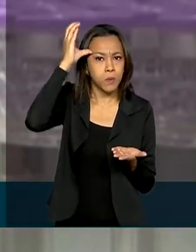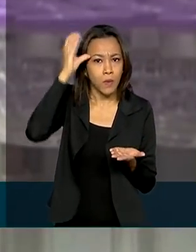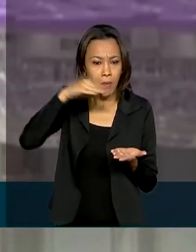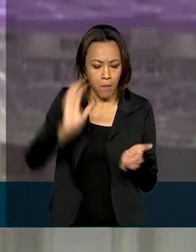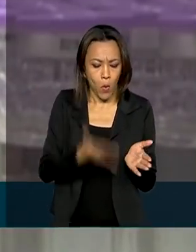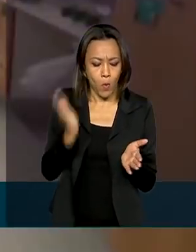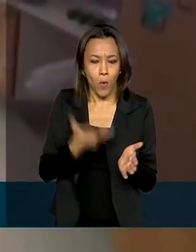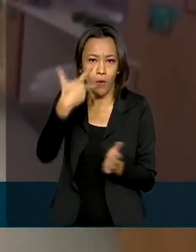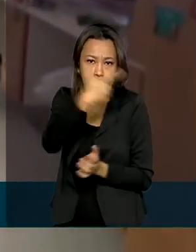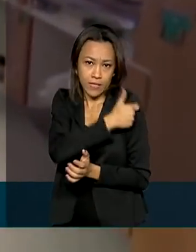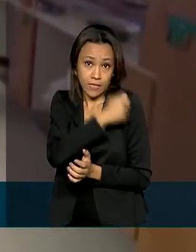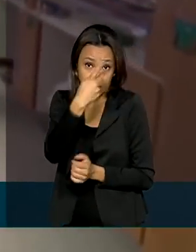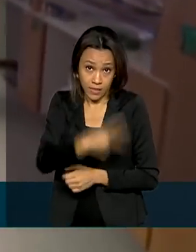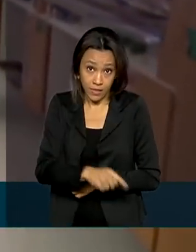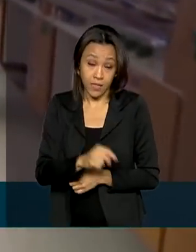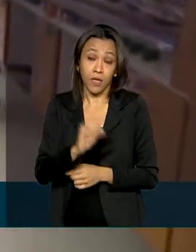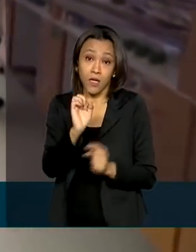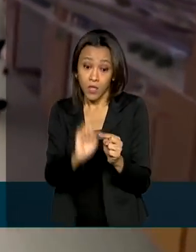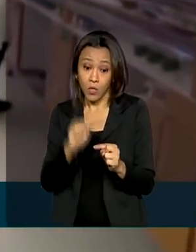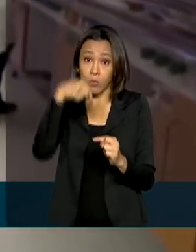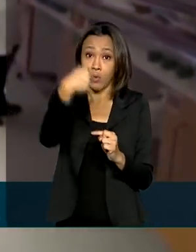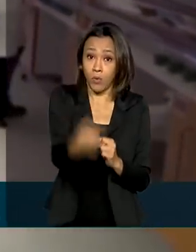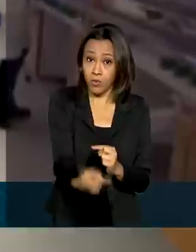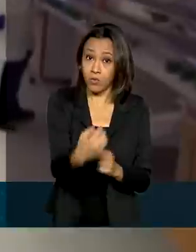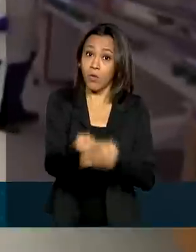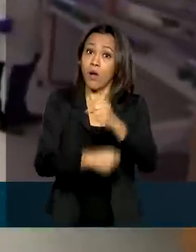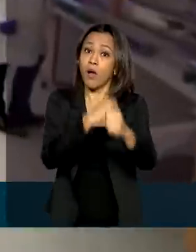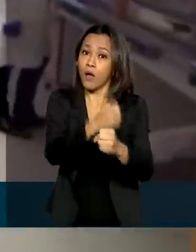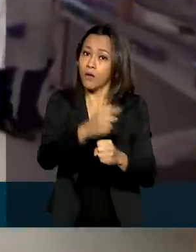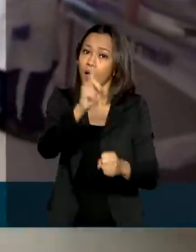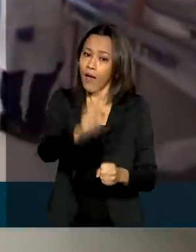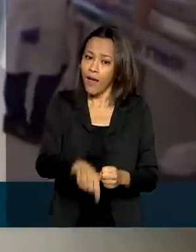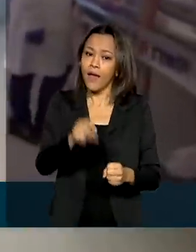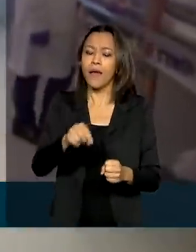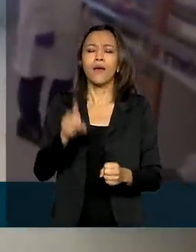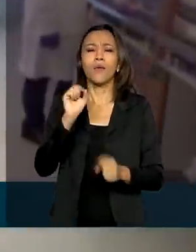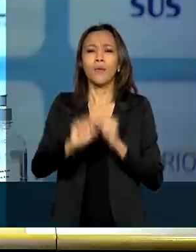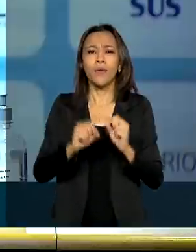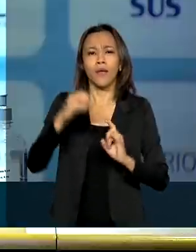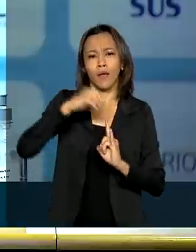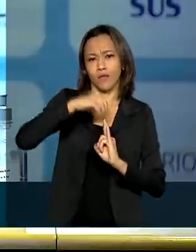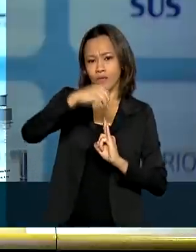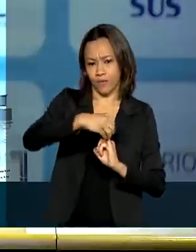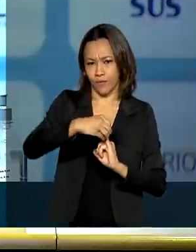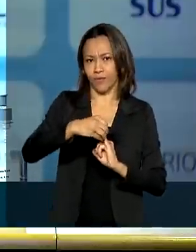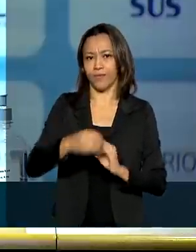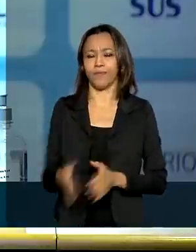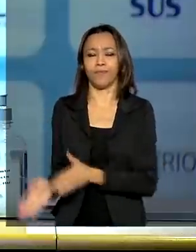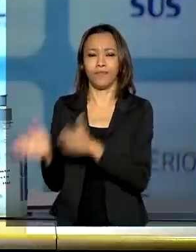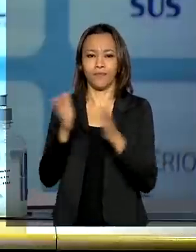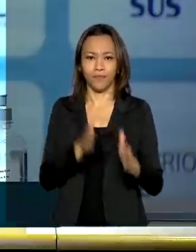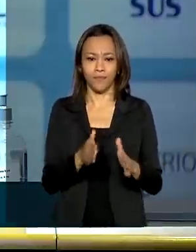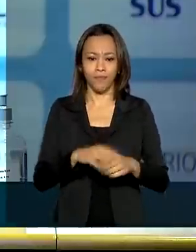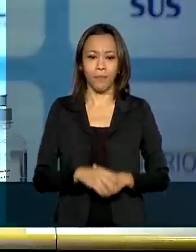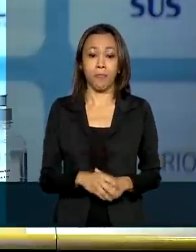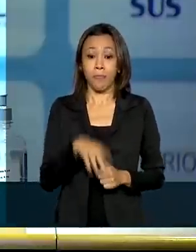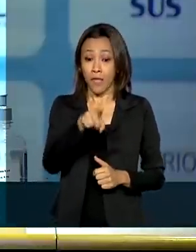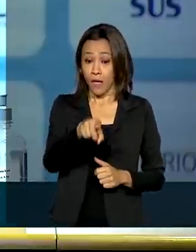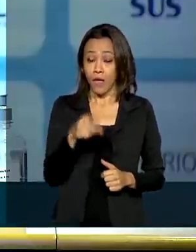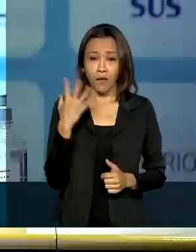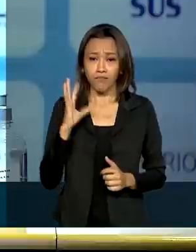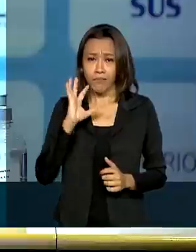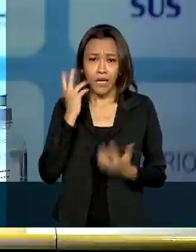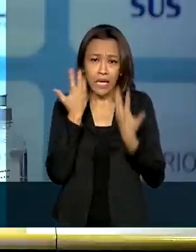nacional a partir do próximo ano, por meio da Fundação Oswaldo Cruz. O evento ocorrido é natural